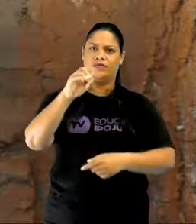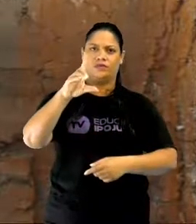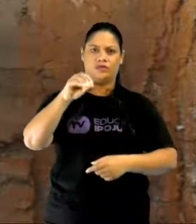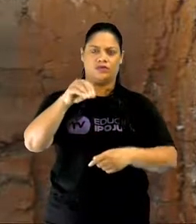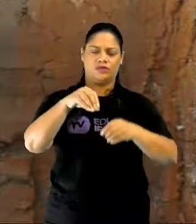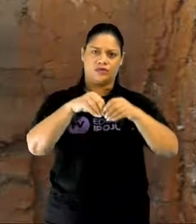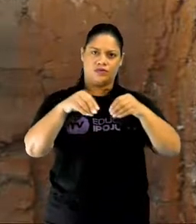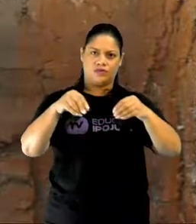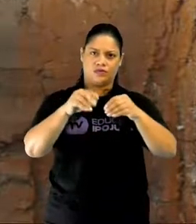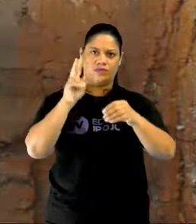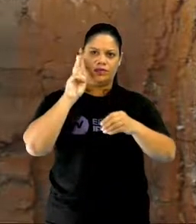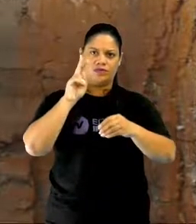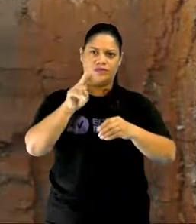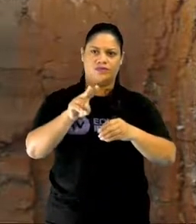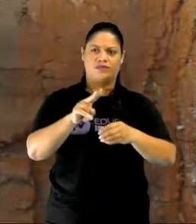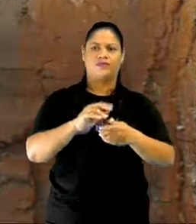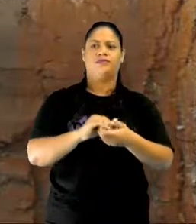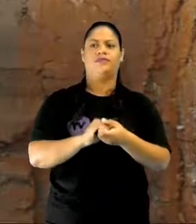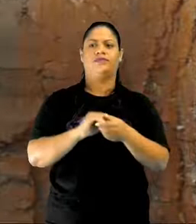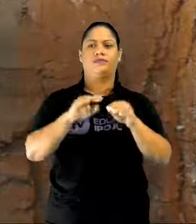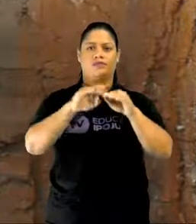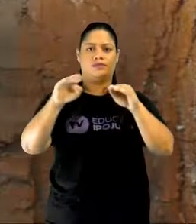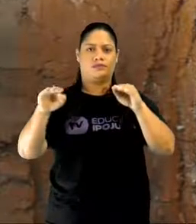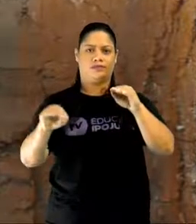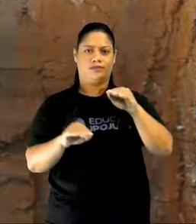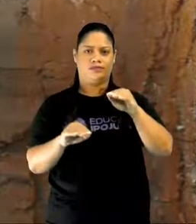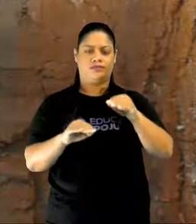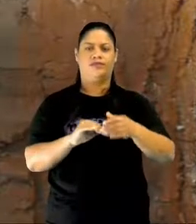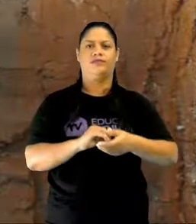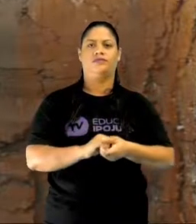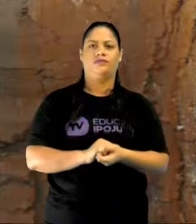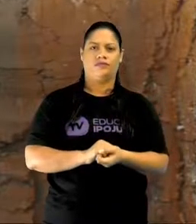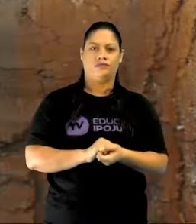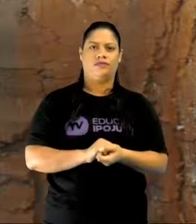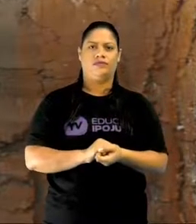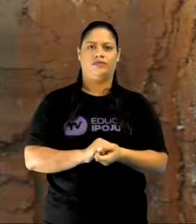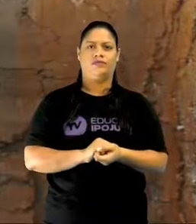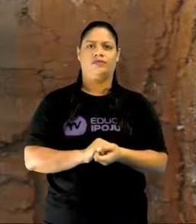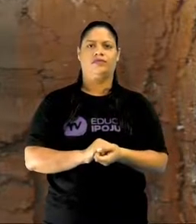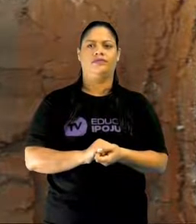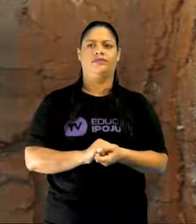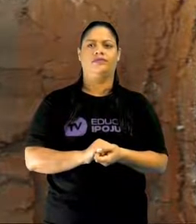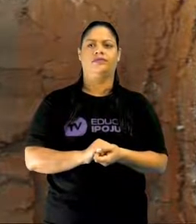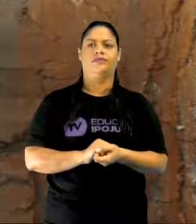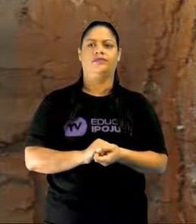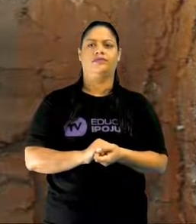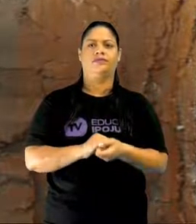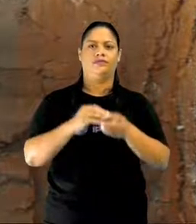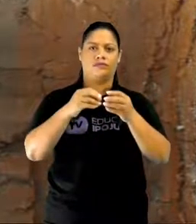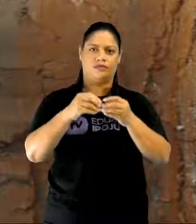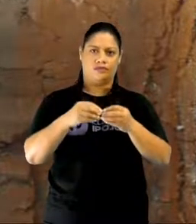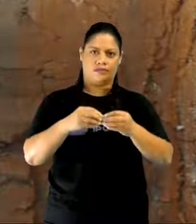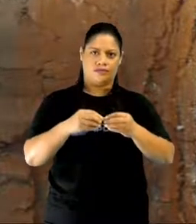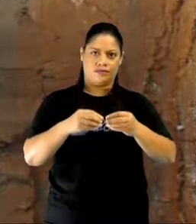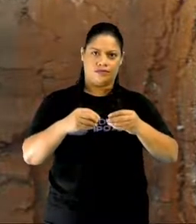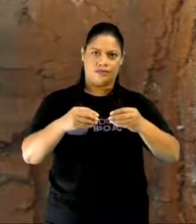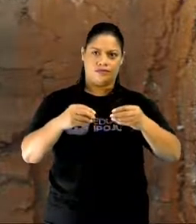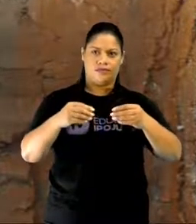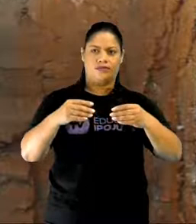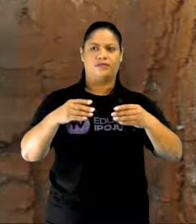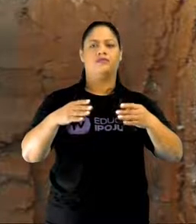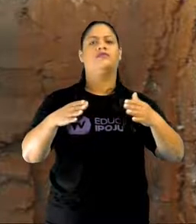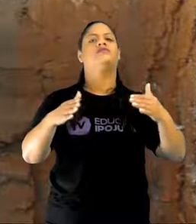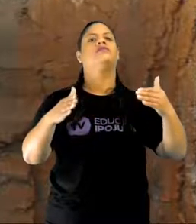parte mais baixa do solo, a gente tem uma parte mais compactada. Essa aí, ela vai se decompondo até